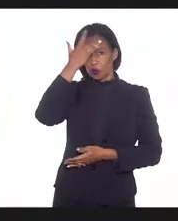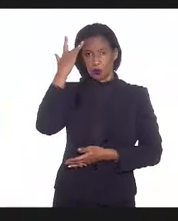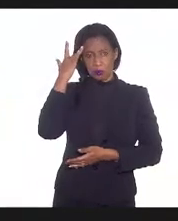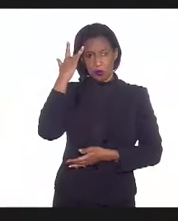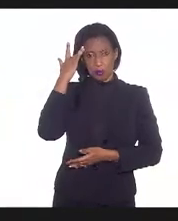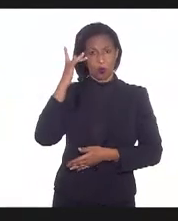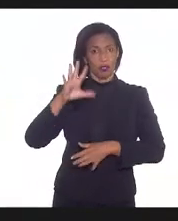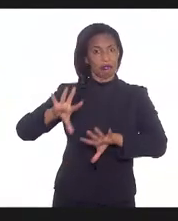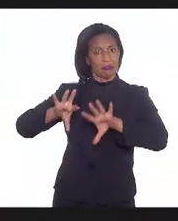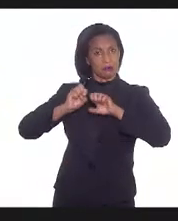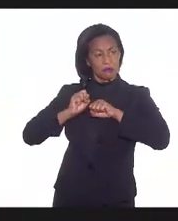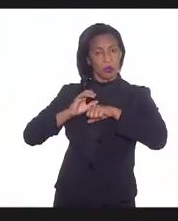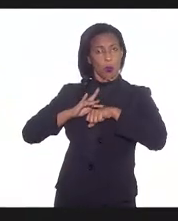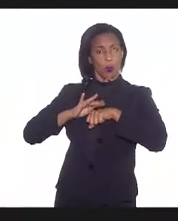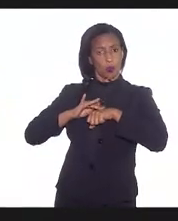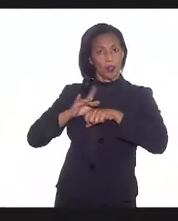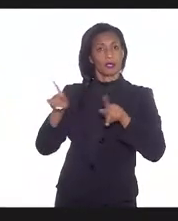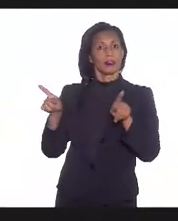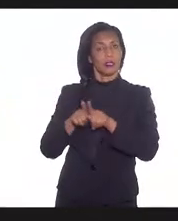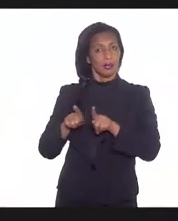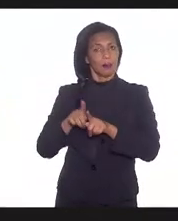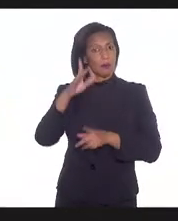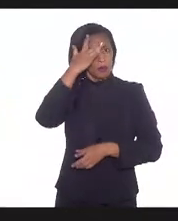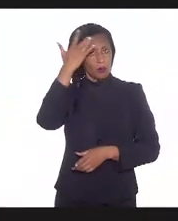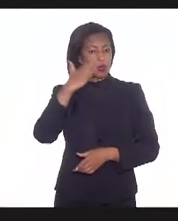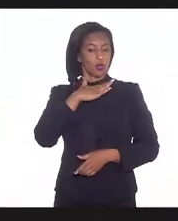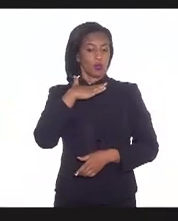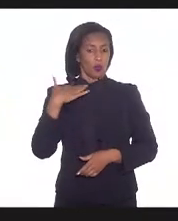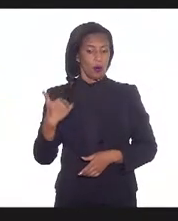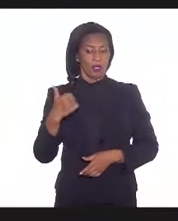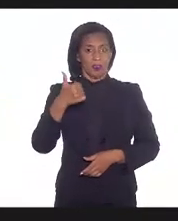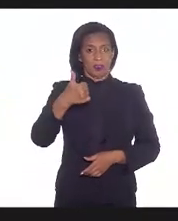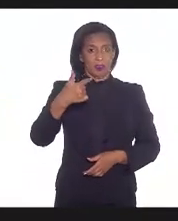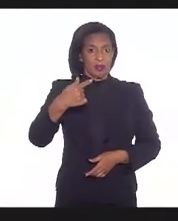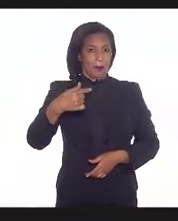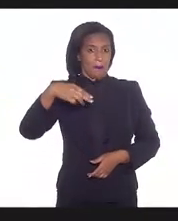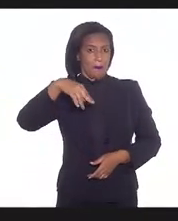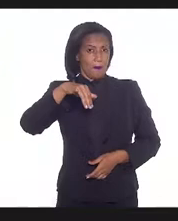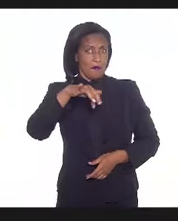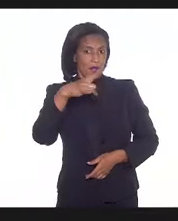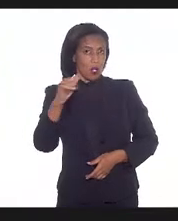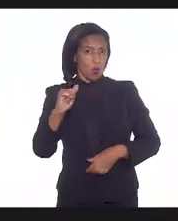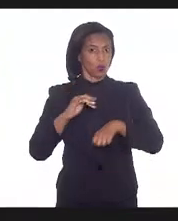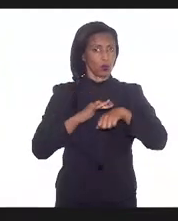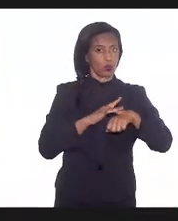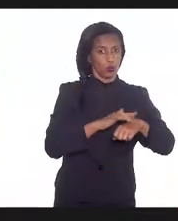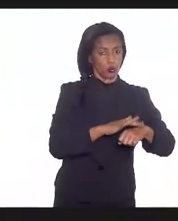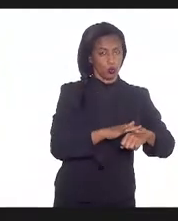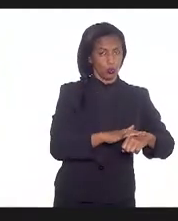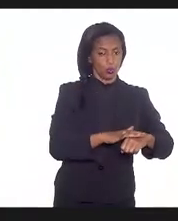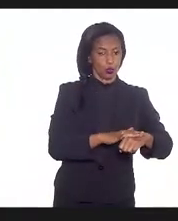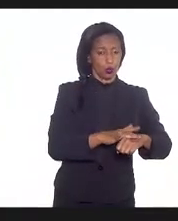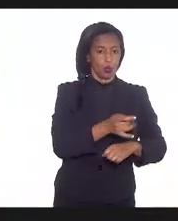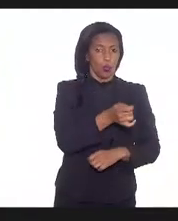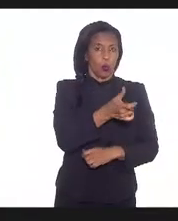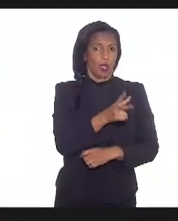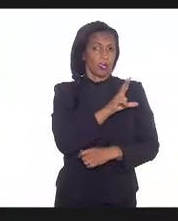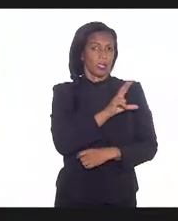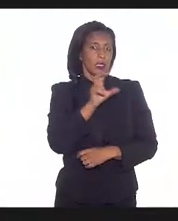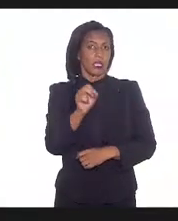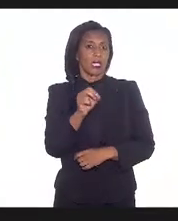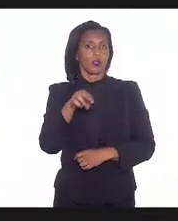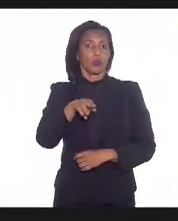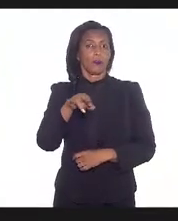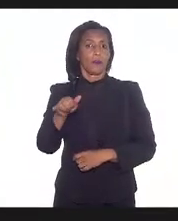mortes, desta maneira aqui, né, apesar de serem 17 milhões de casos e quase 500 mil